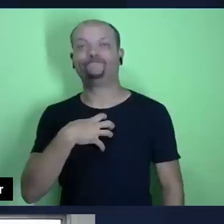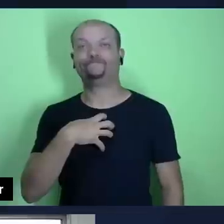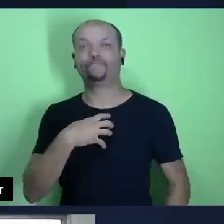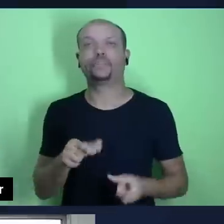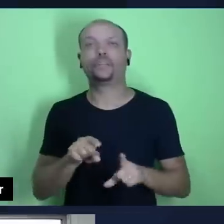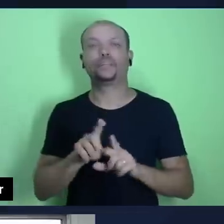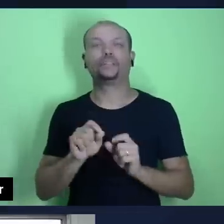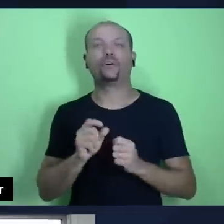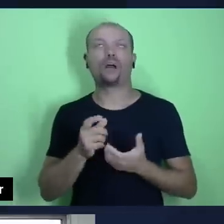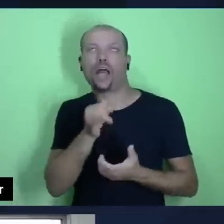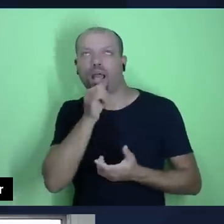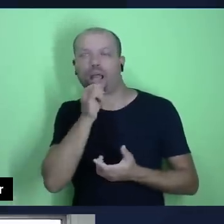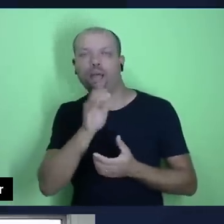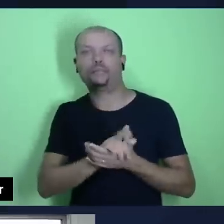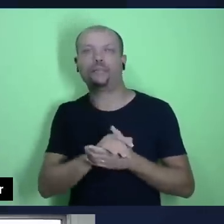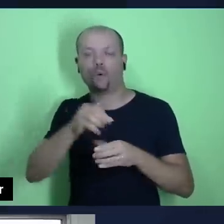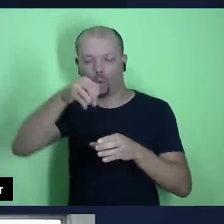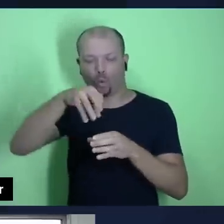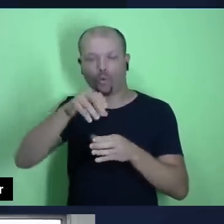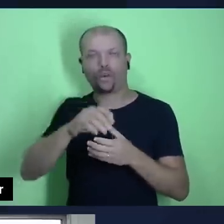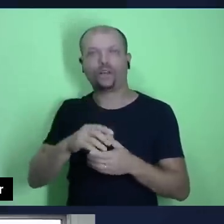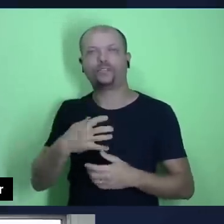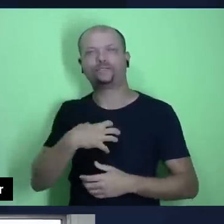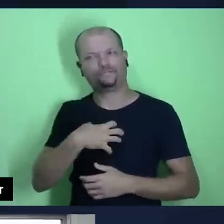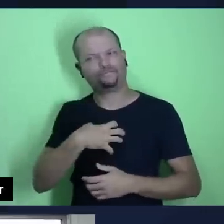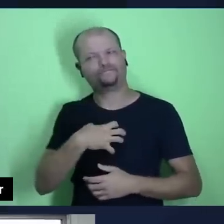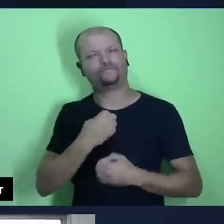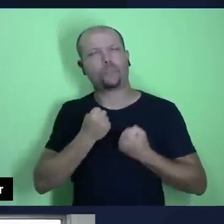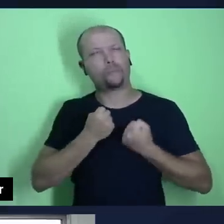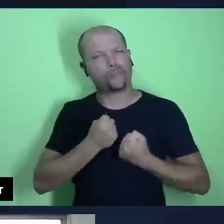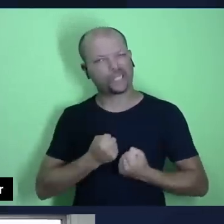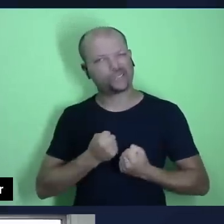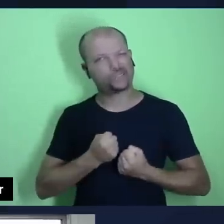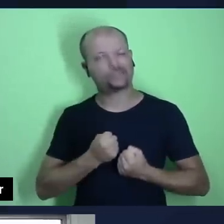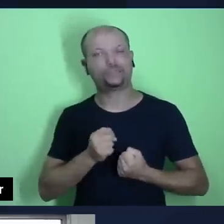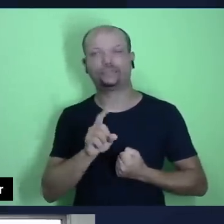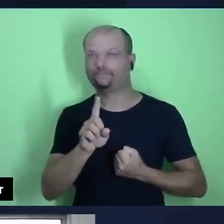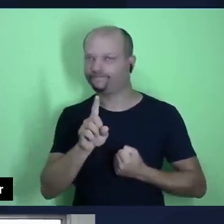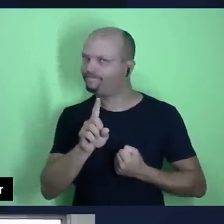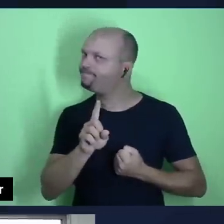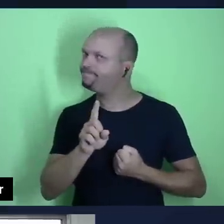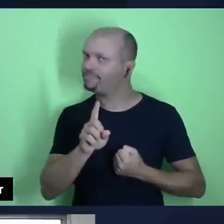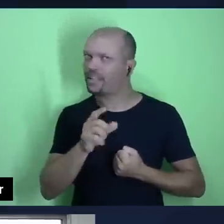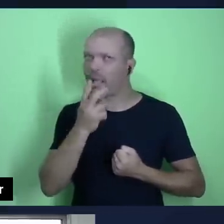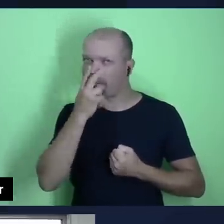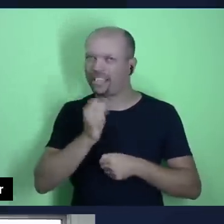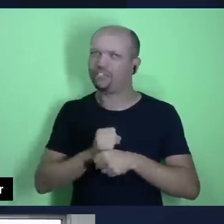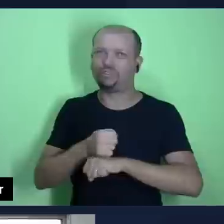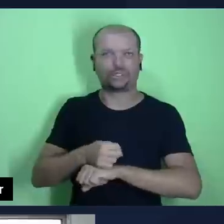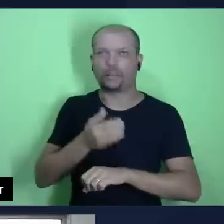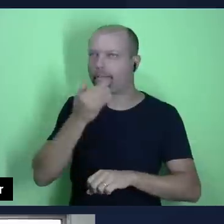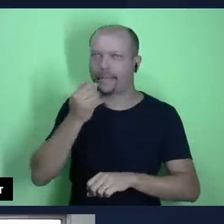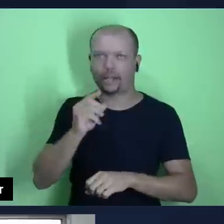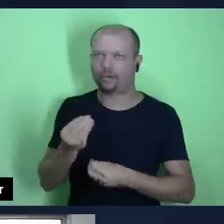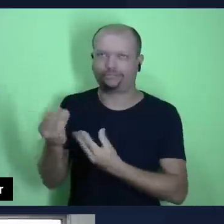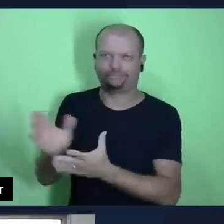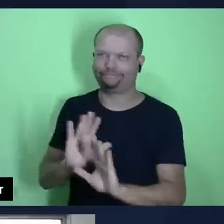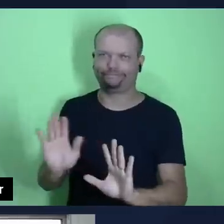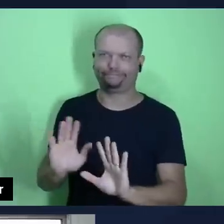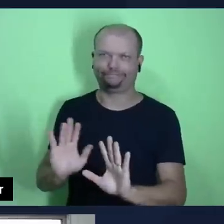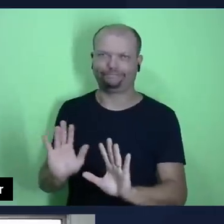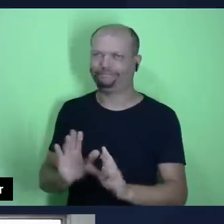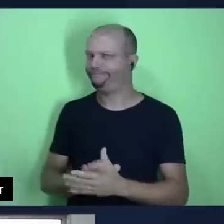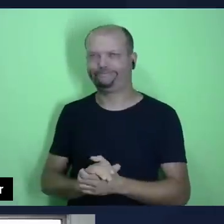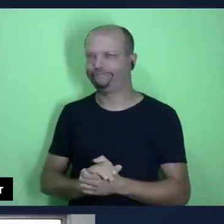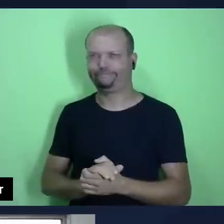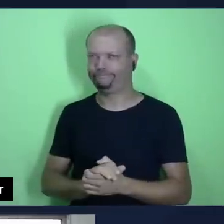eu vou ofertar um valor, que eu estou sentindo um peso no coração, uma certa obrigação, é melhor não ofertar. É melhor não